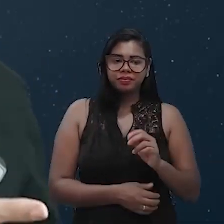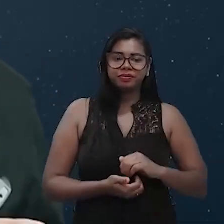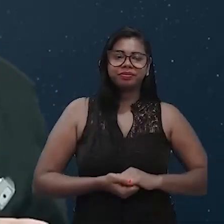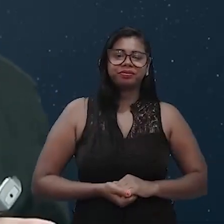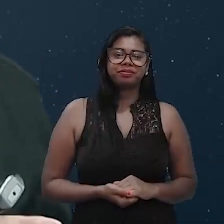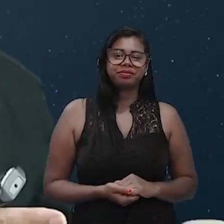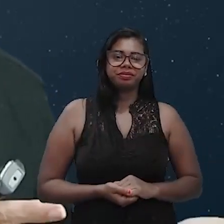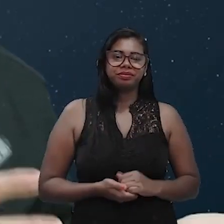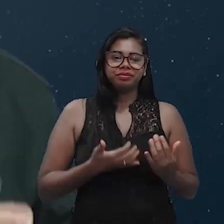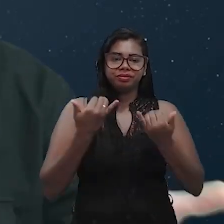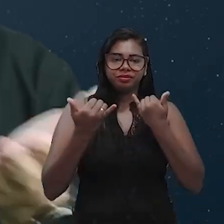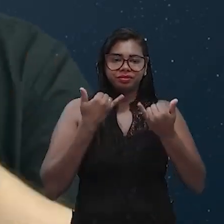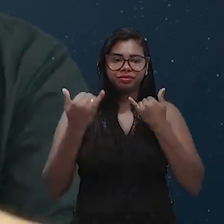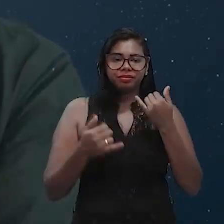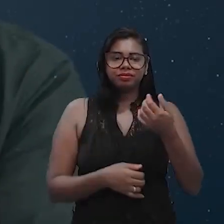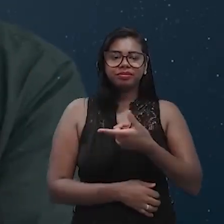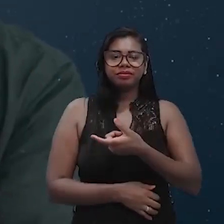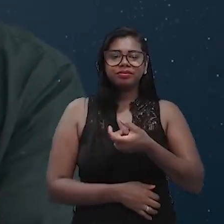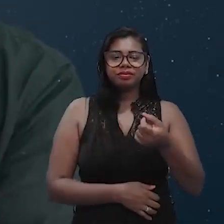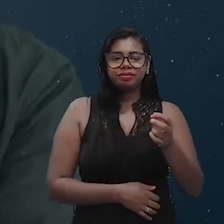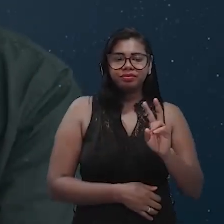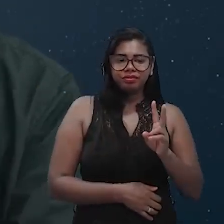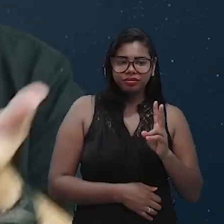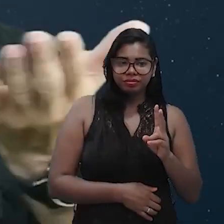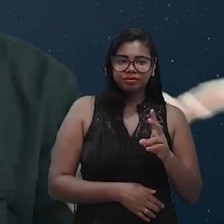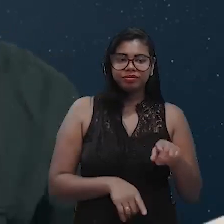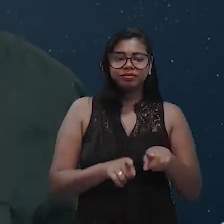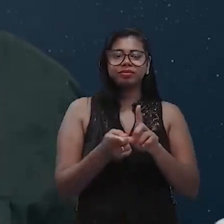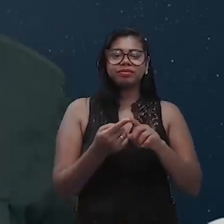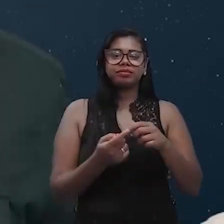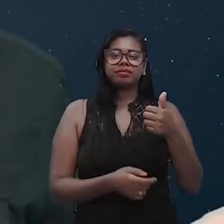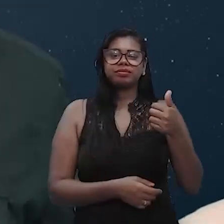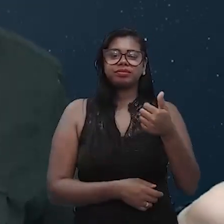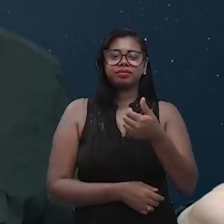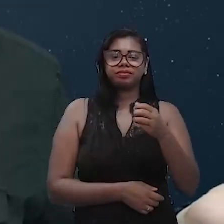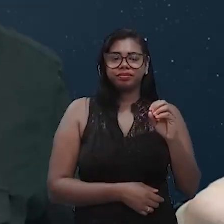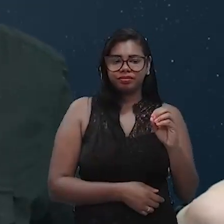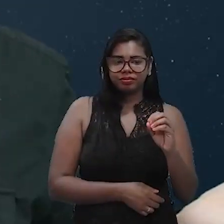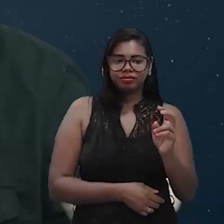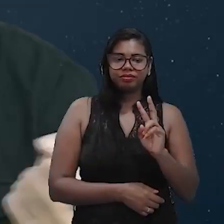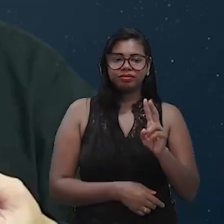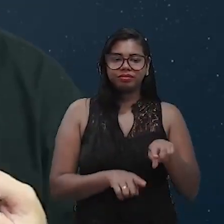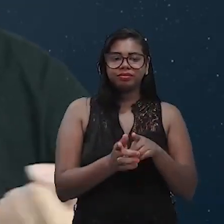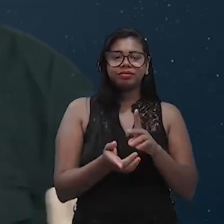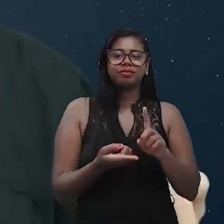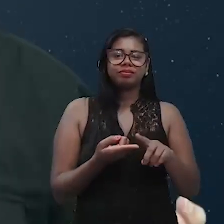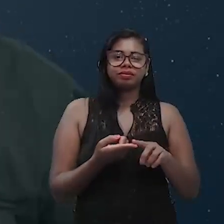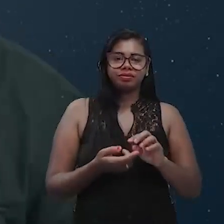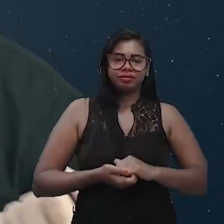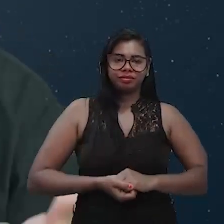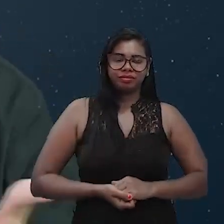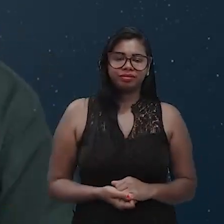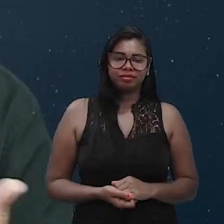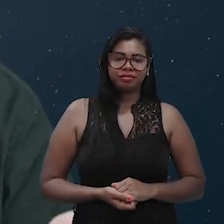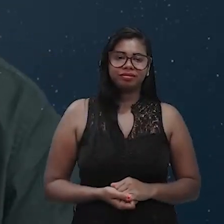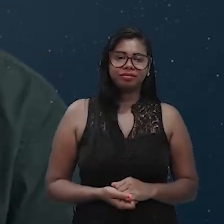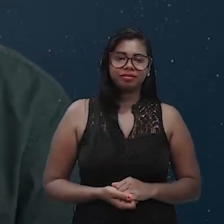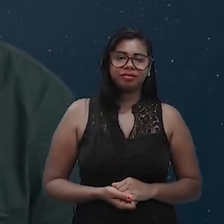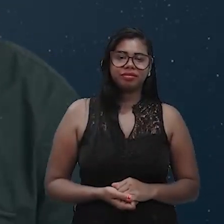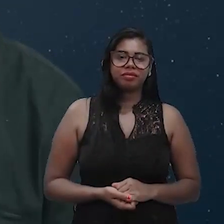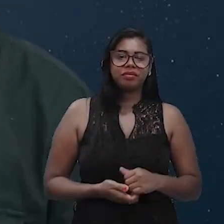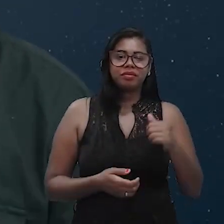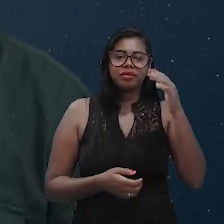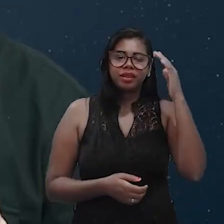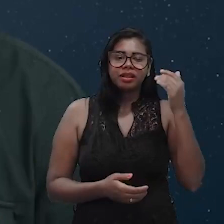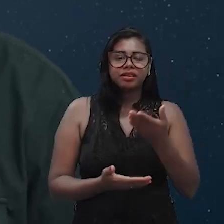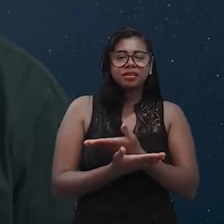informação de 220 volts ou 110 volts é a DDP, meu garotinho. Olha aí, tá vendo que você sabe? Sabe quando você vai comprar